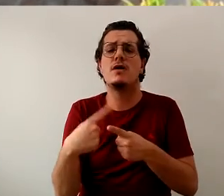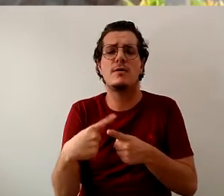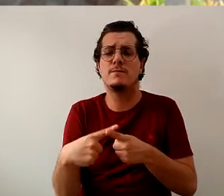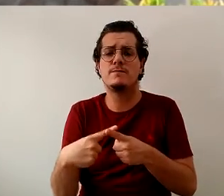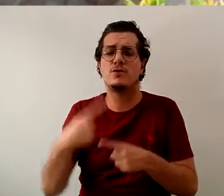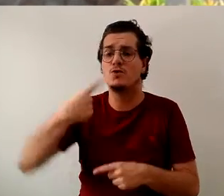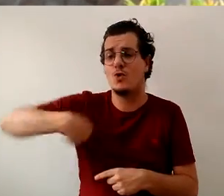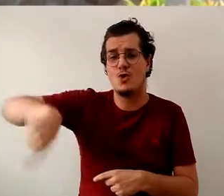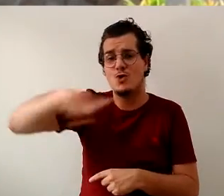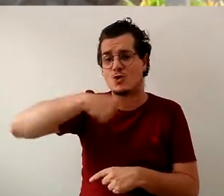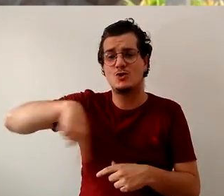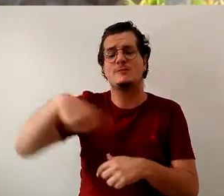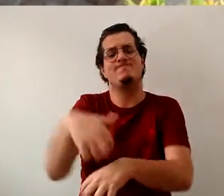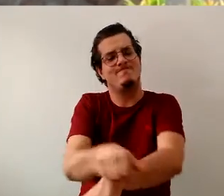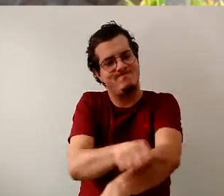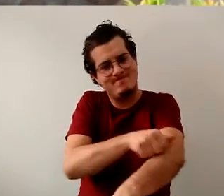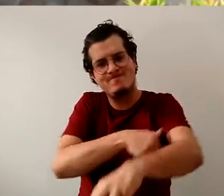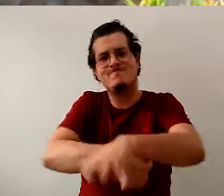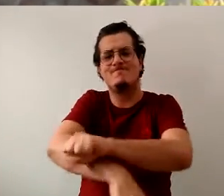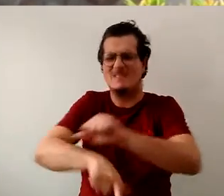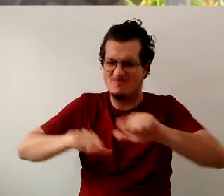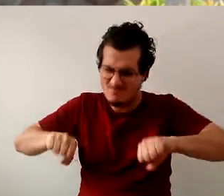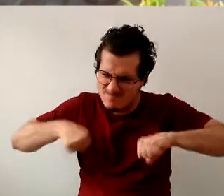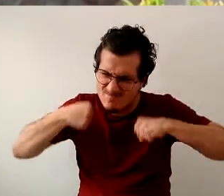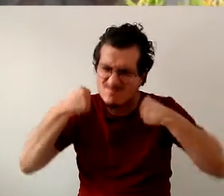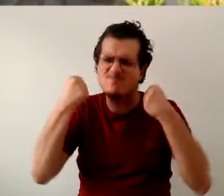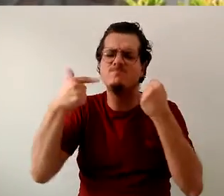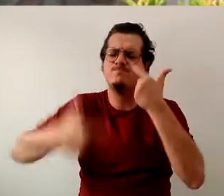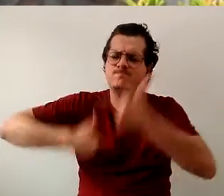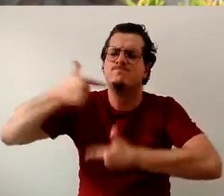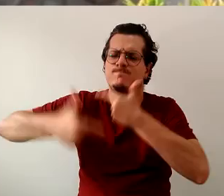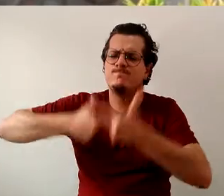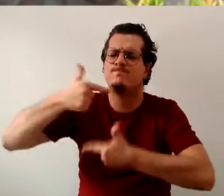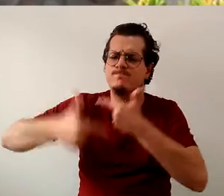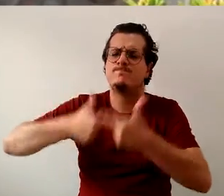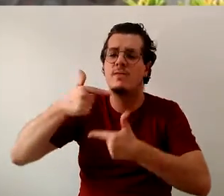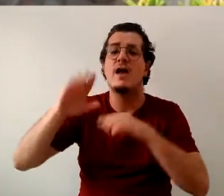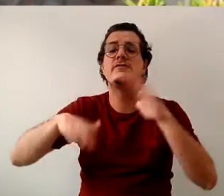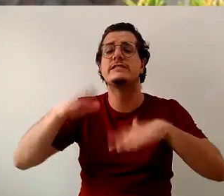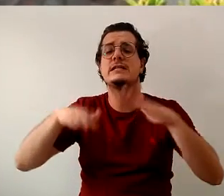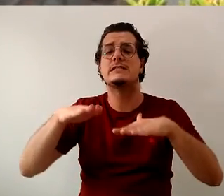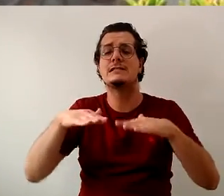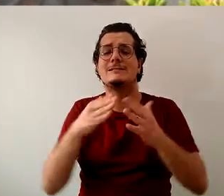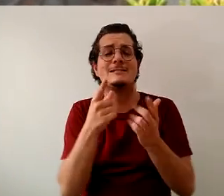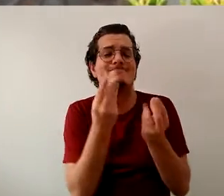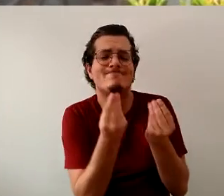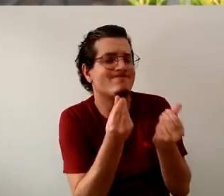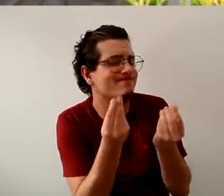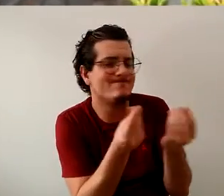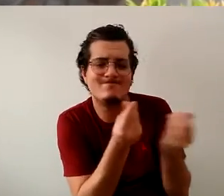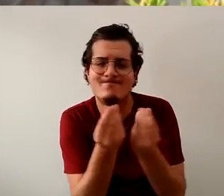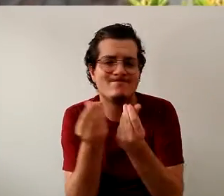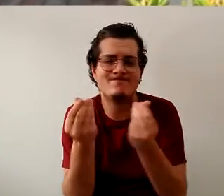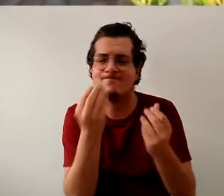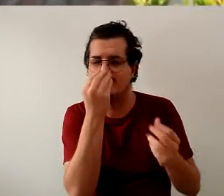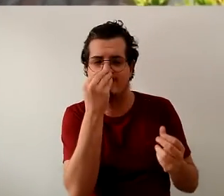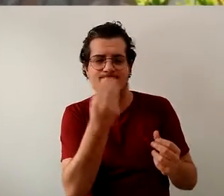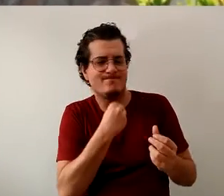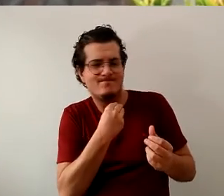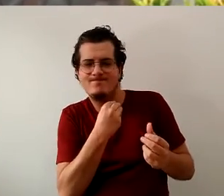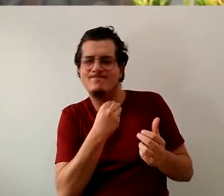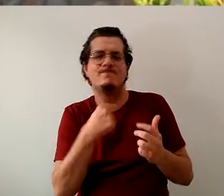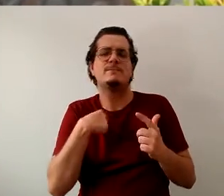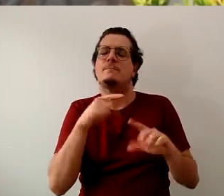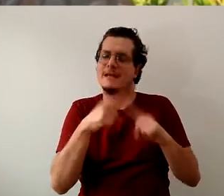a gente dá o sangue, trabalhando às vezes com a situação precária, mas